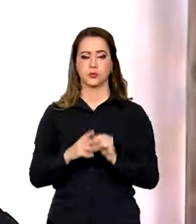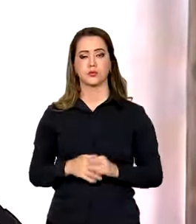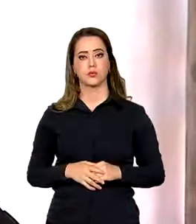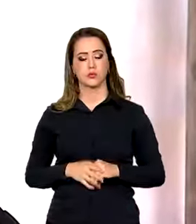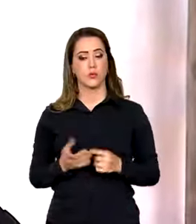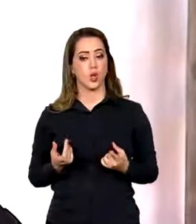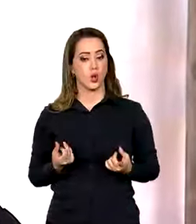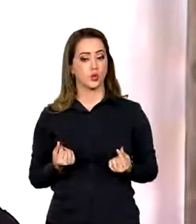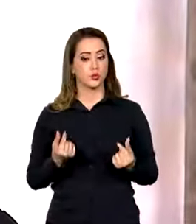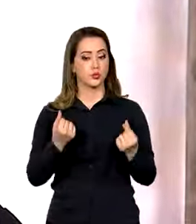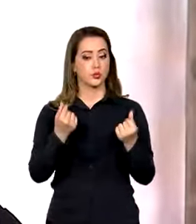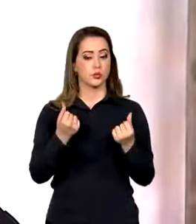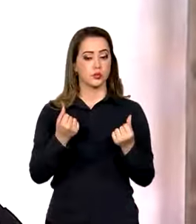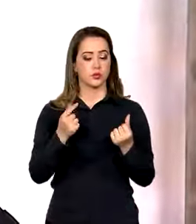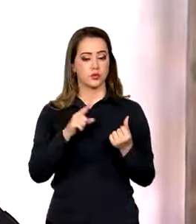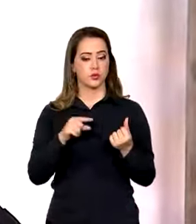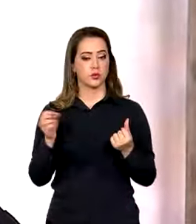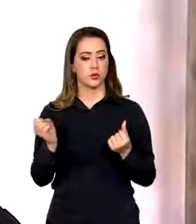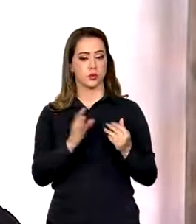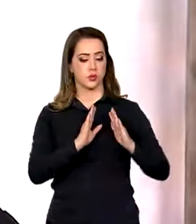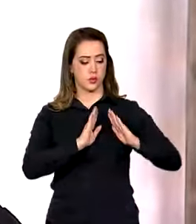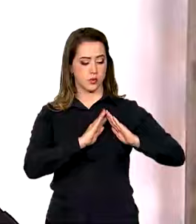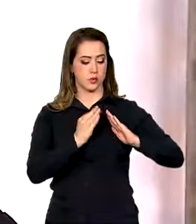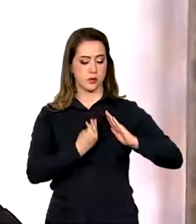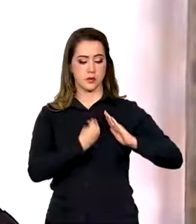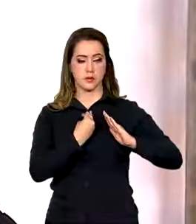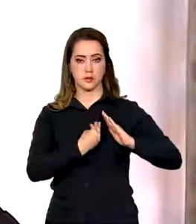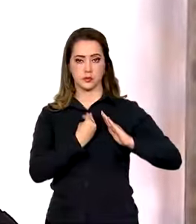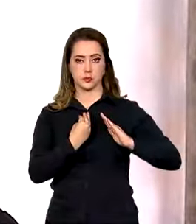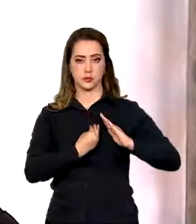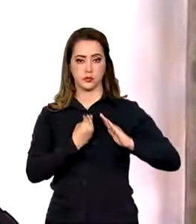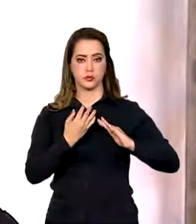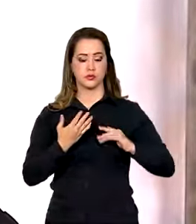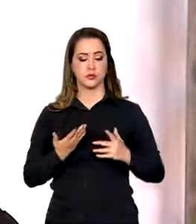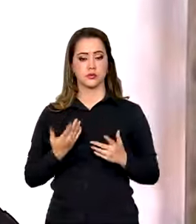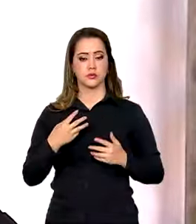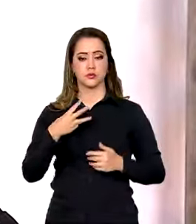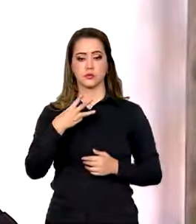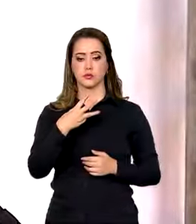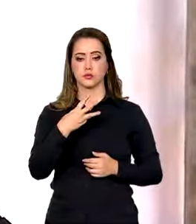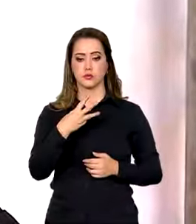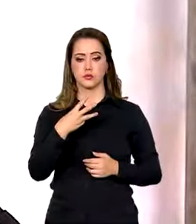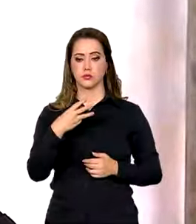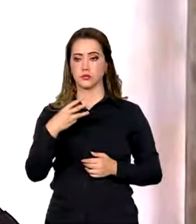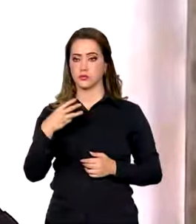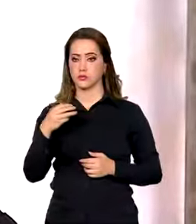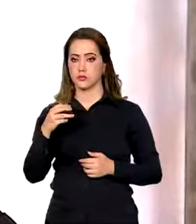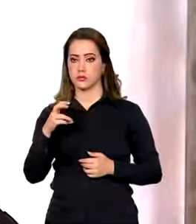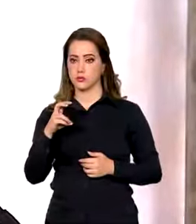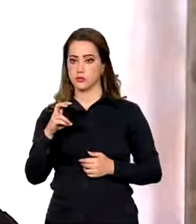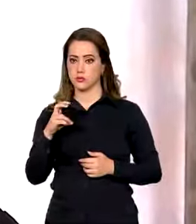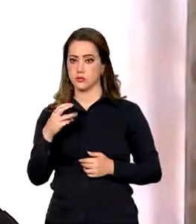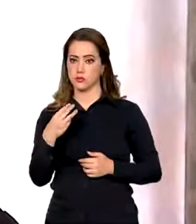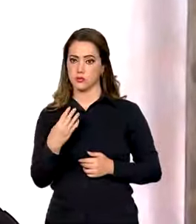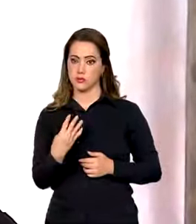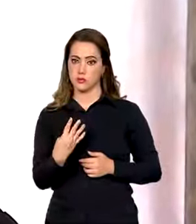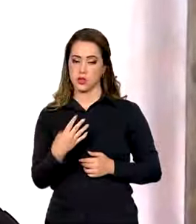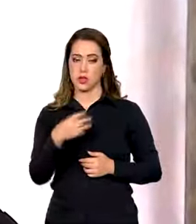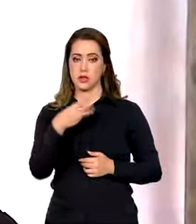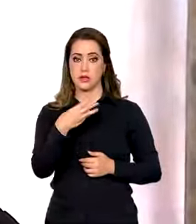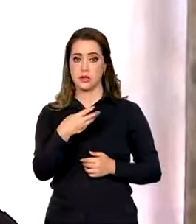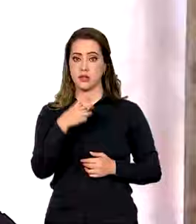orçamento, Jerônimo, do novo Minha Casa Minha Vida, 354